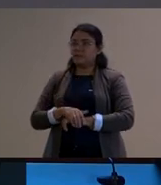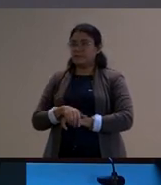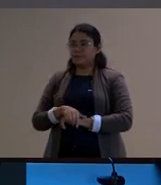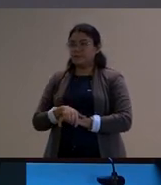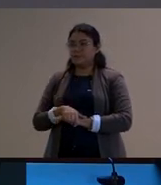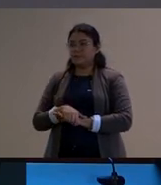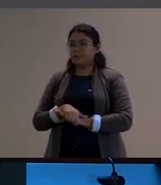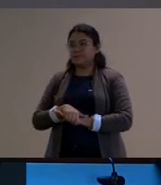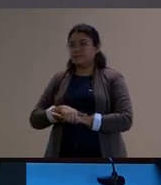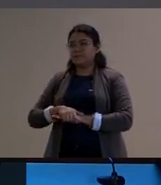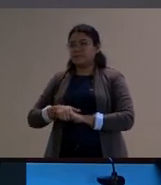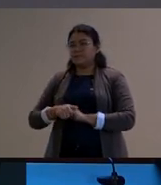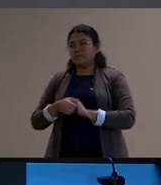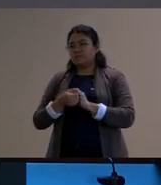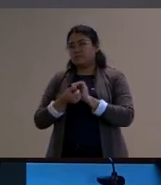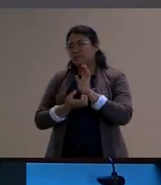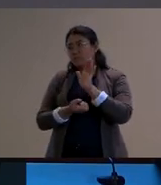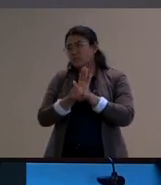produz e que